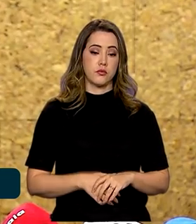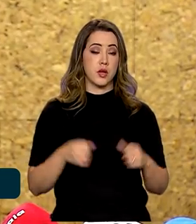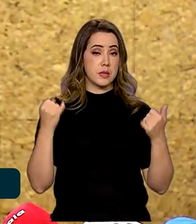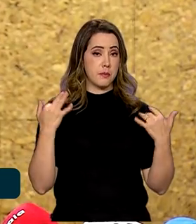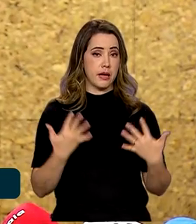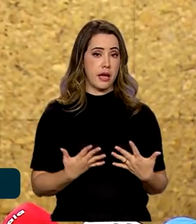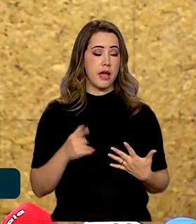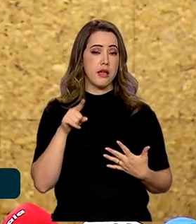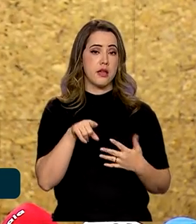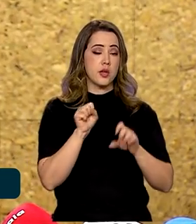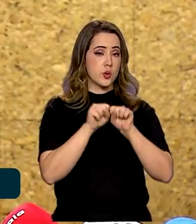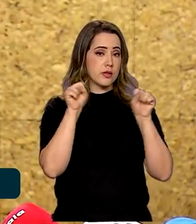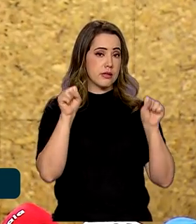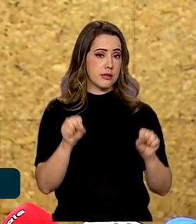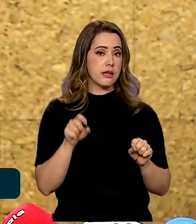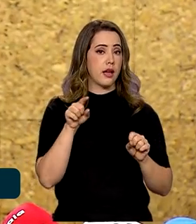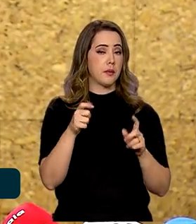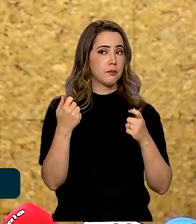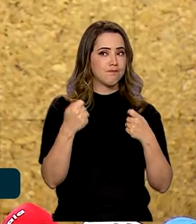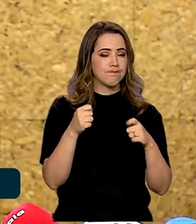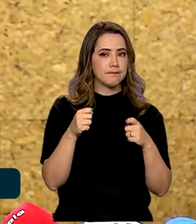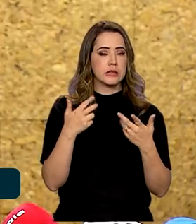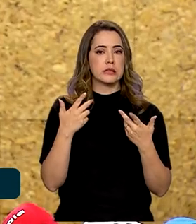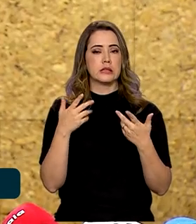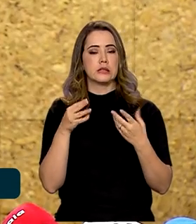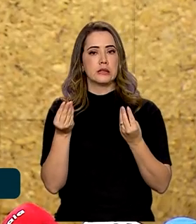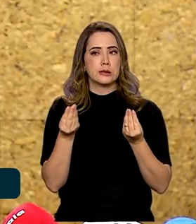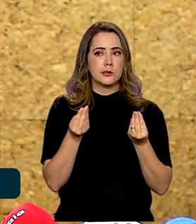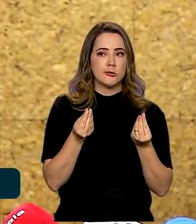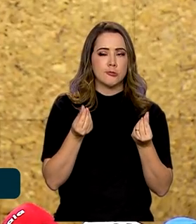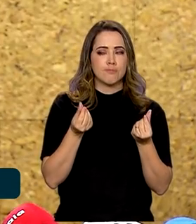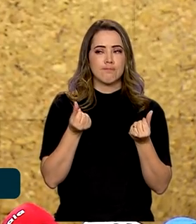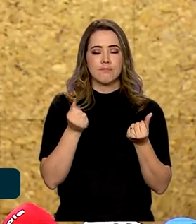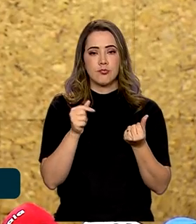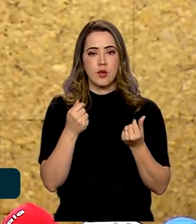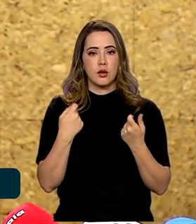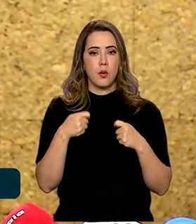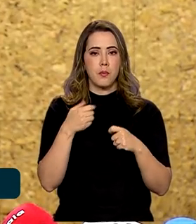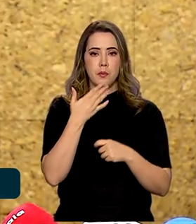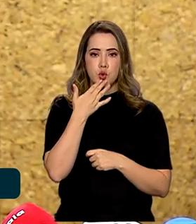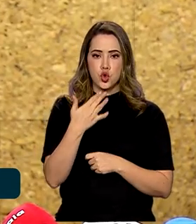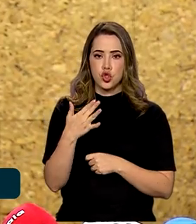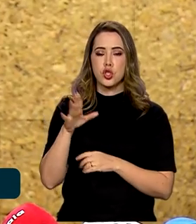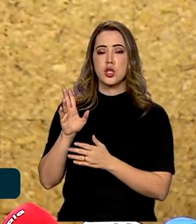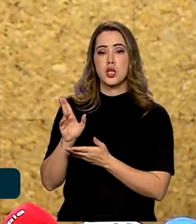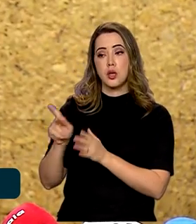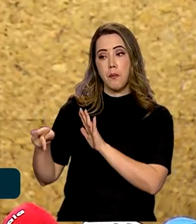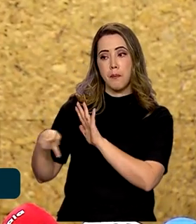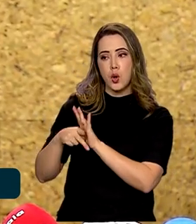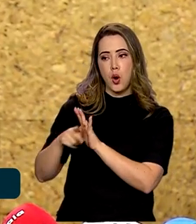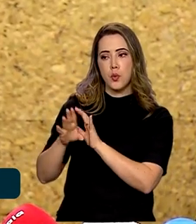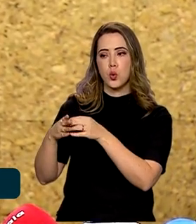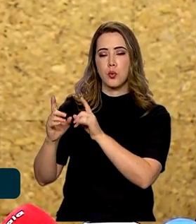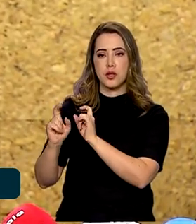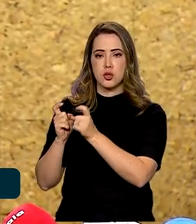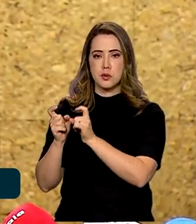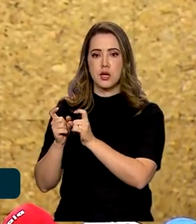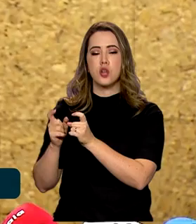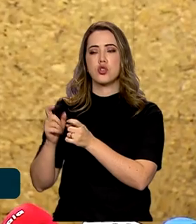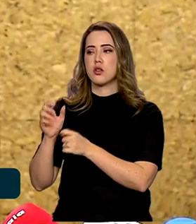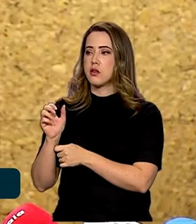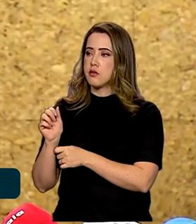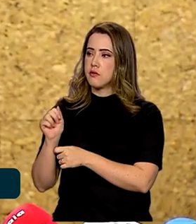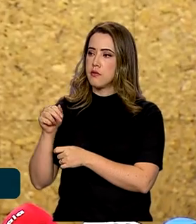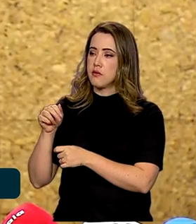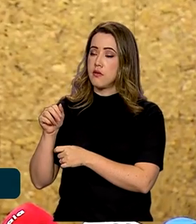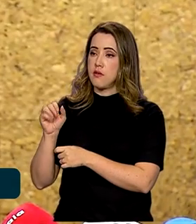de um setor altamente sensível. Além de determinar as apurações devidas internas pela ONS, pela ANEL e pelas